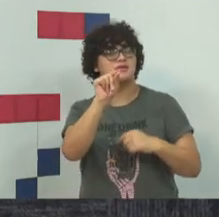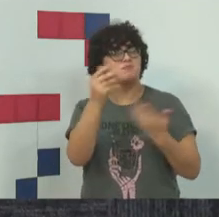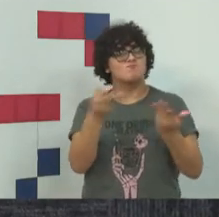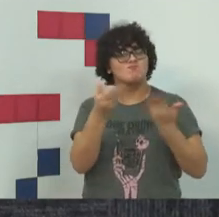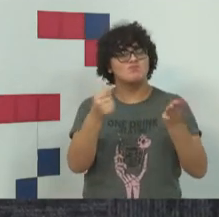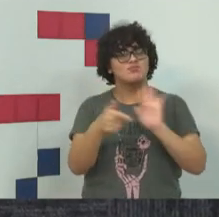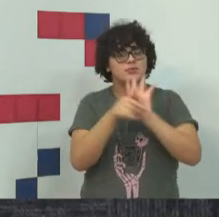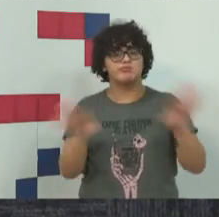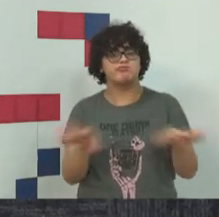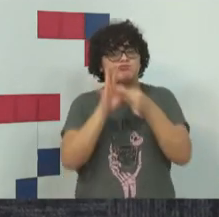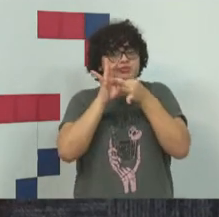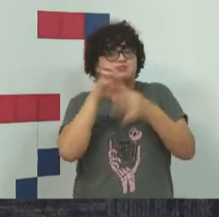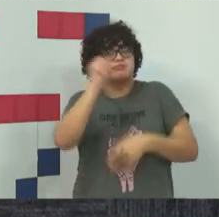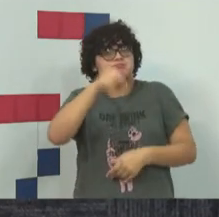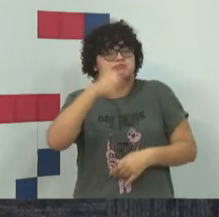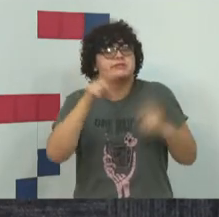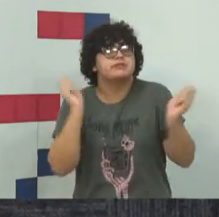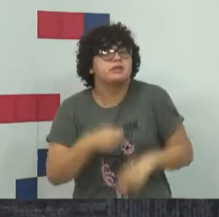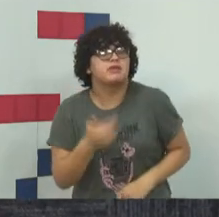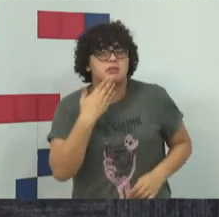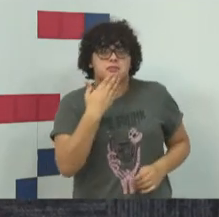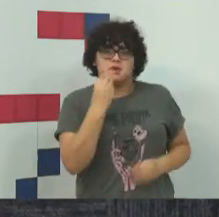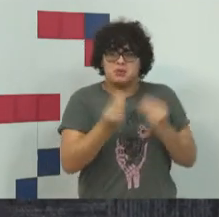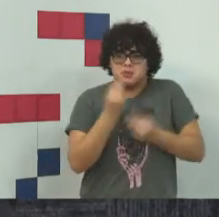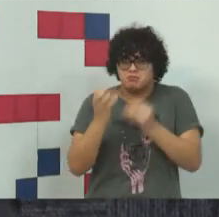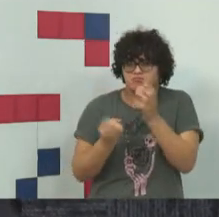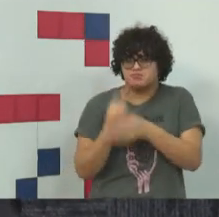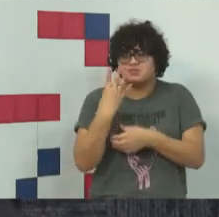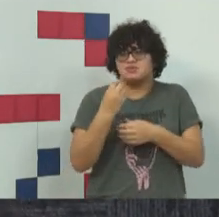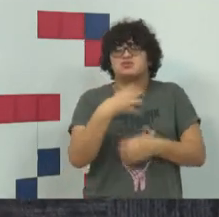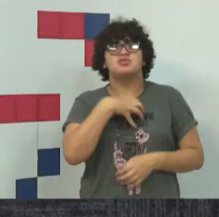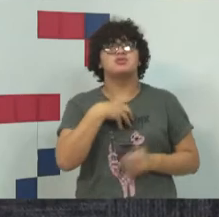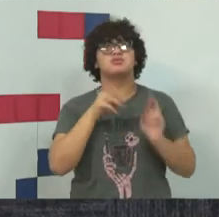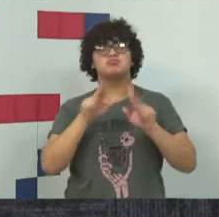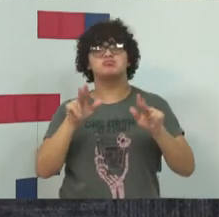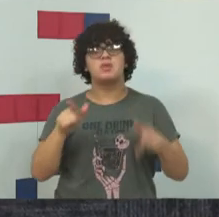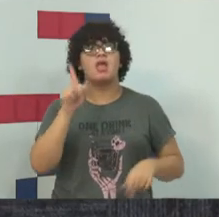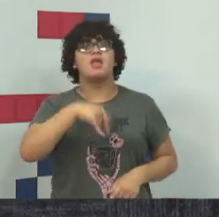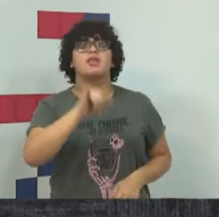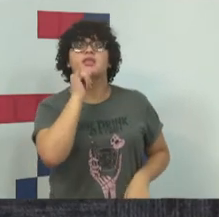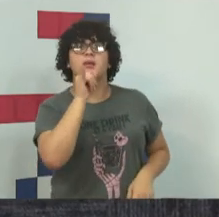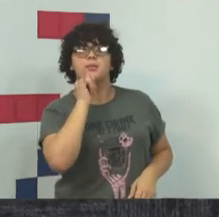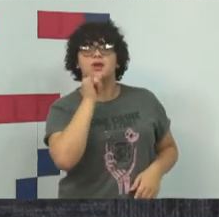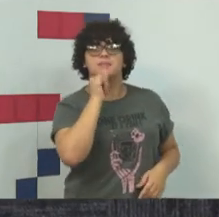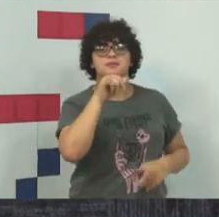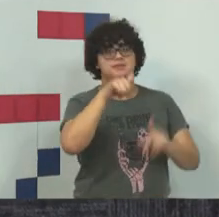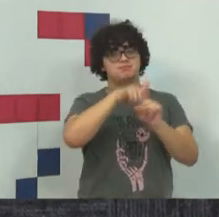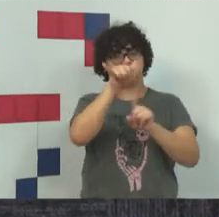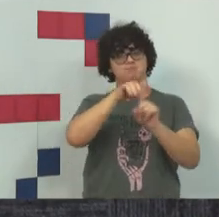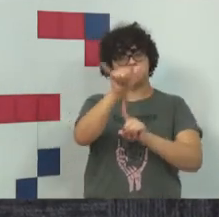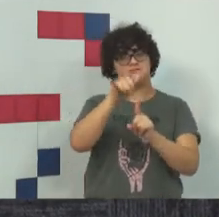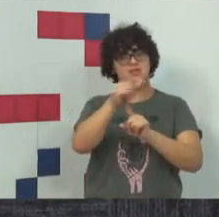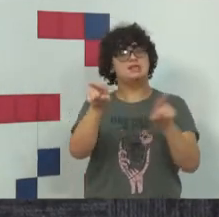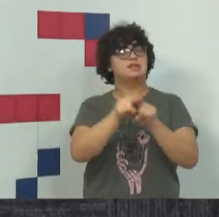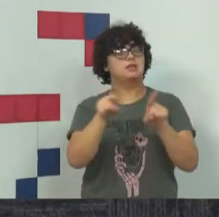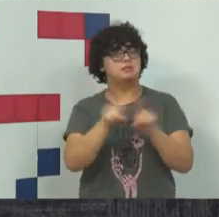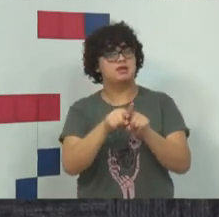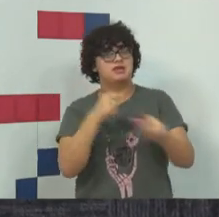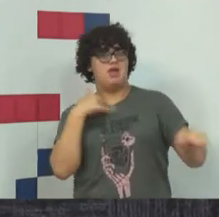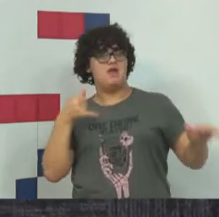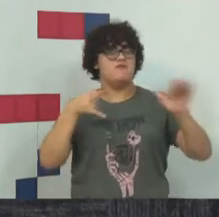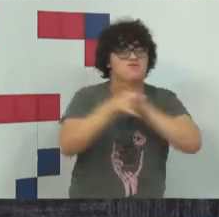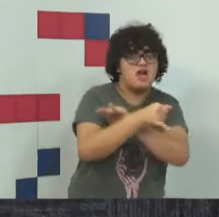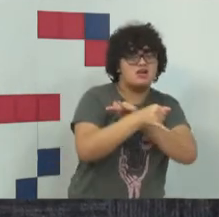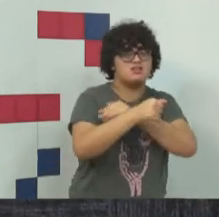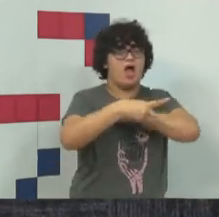vinculada, crimes que só podem ser acometidos de uma certa forma. E o exemplo disso, cyberbullying, cyberstalking, invasão de